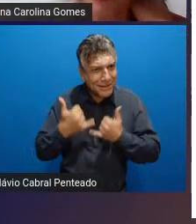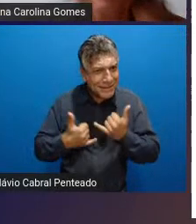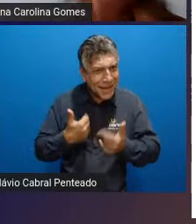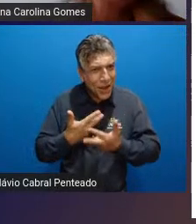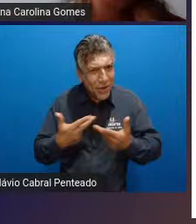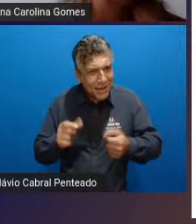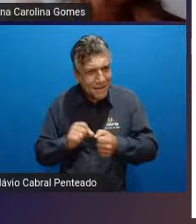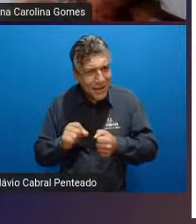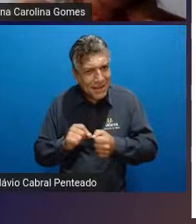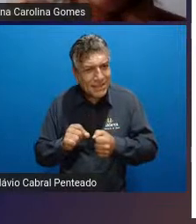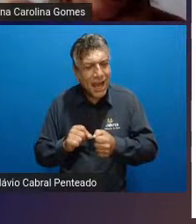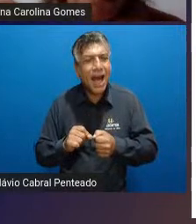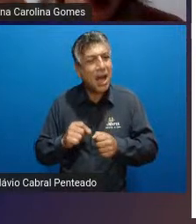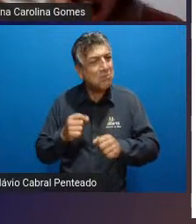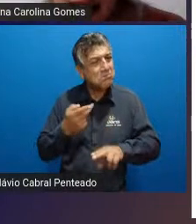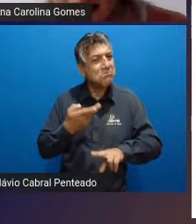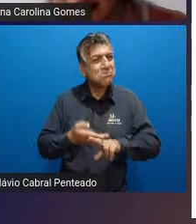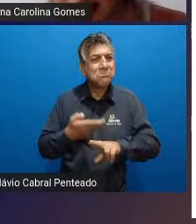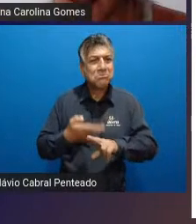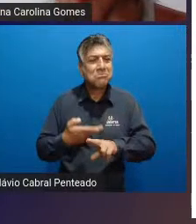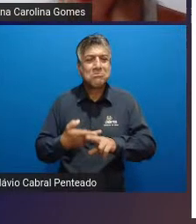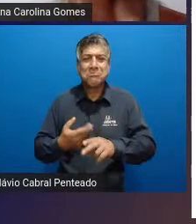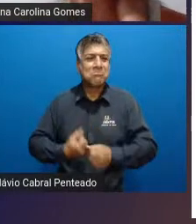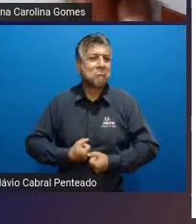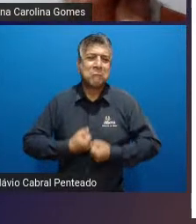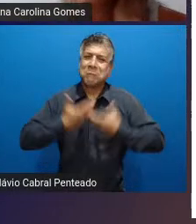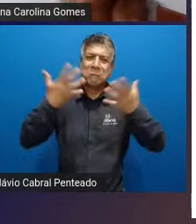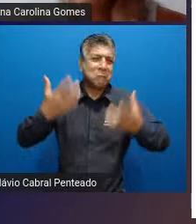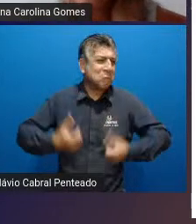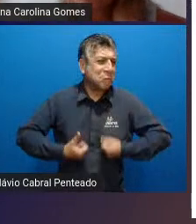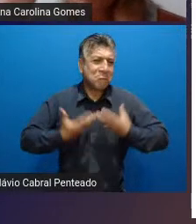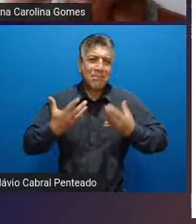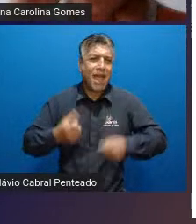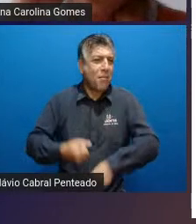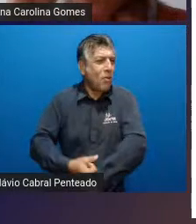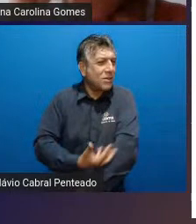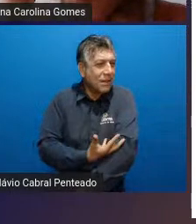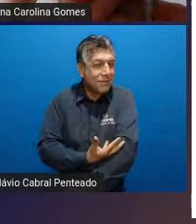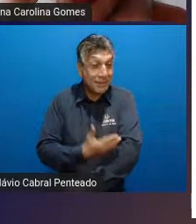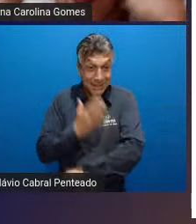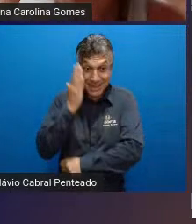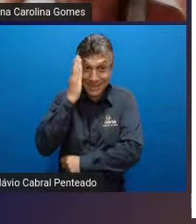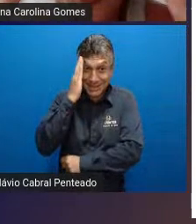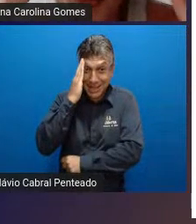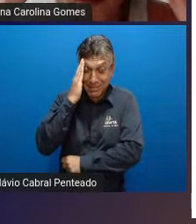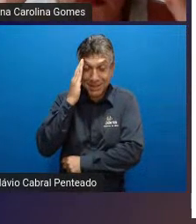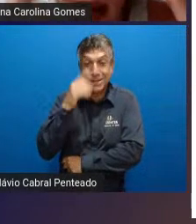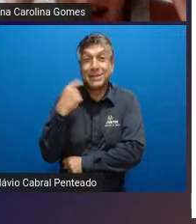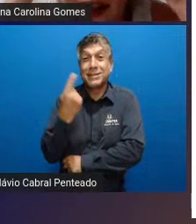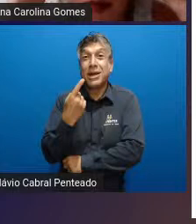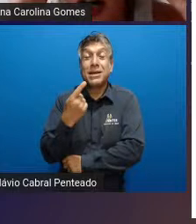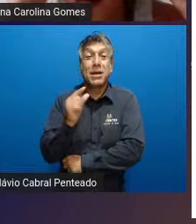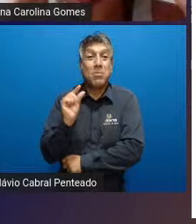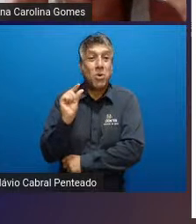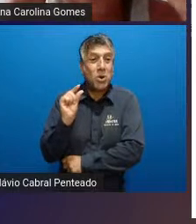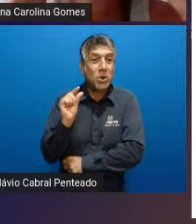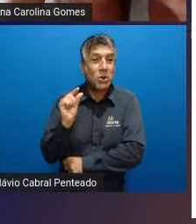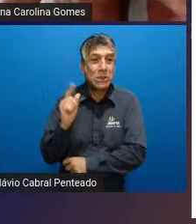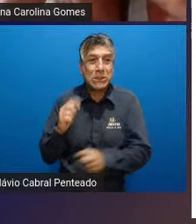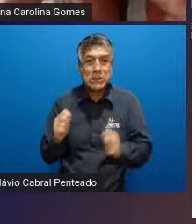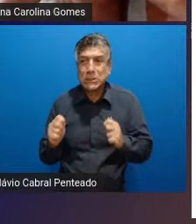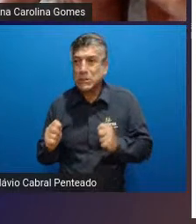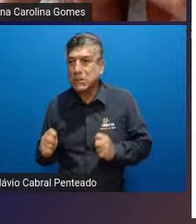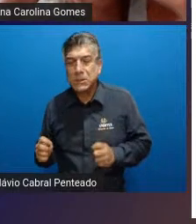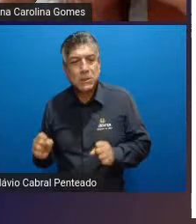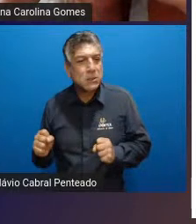utilizar aquele meio para exacerbar as emoções dele sabe quando a gente fica um pouco estressado e a gente aperta a mão assim